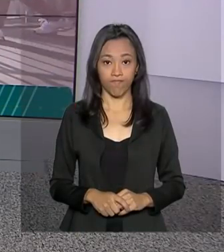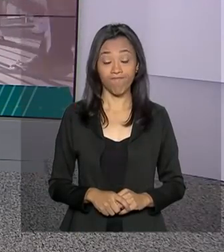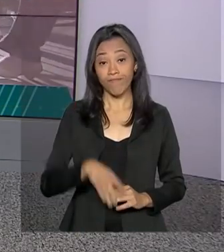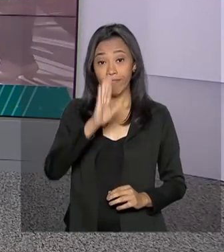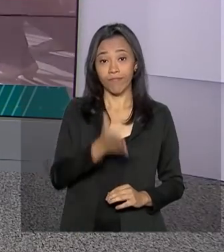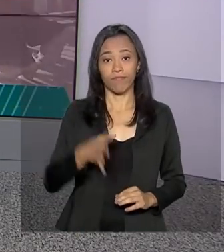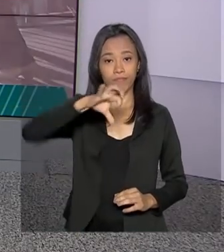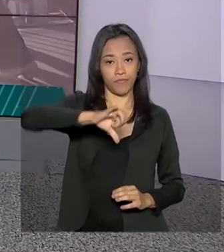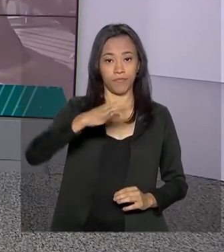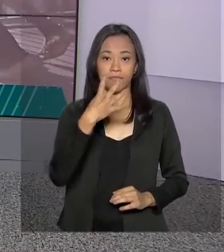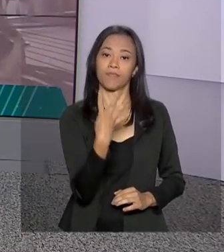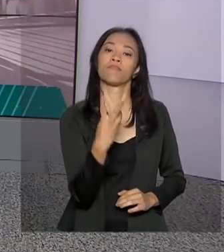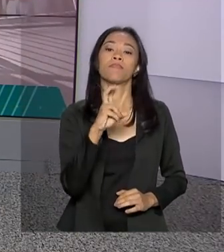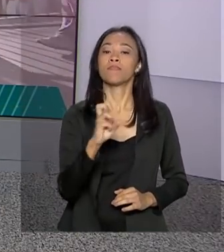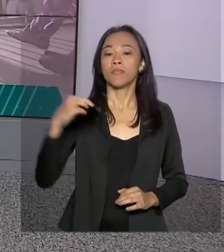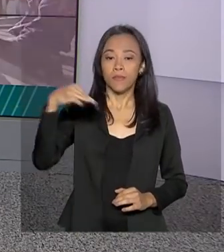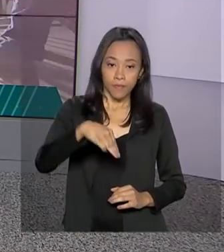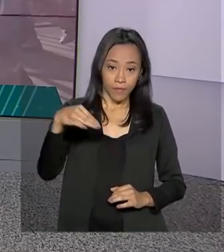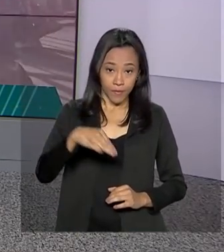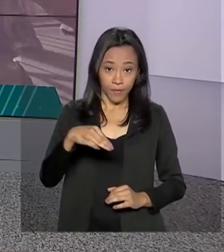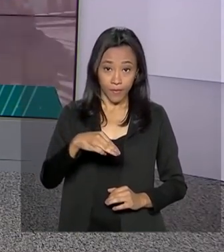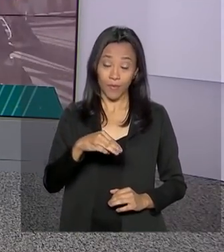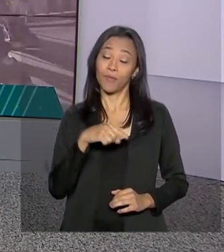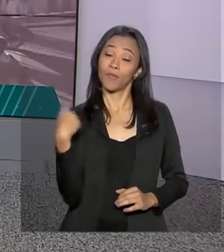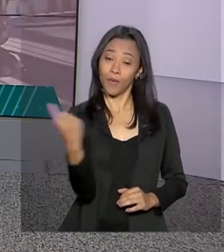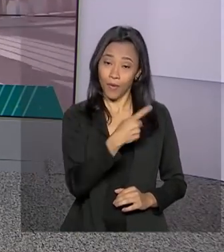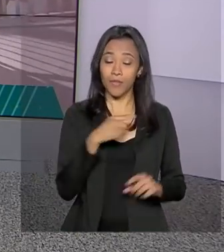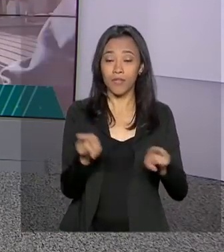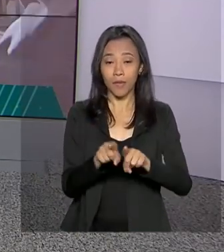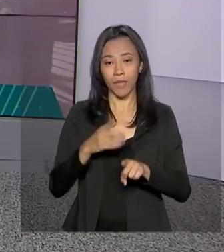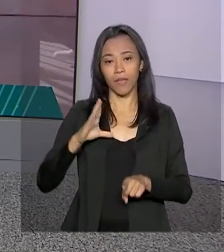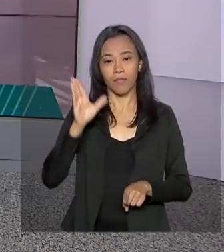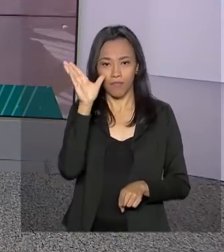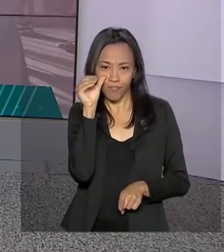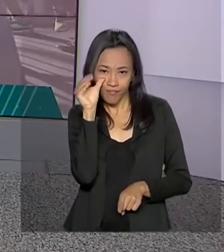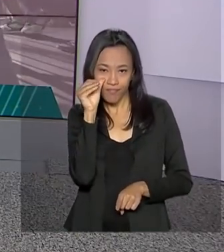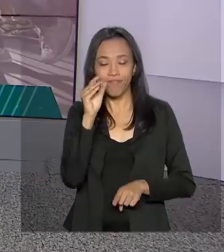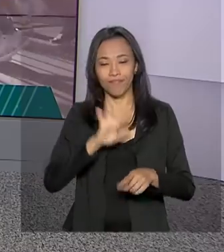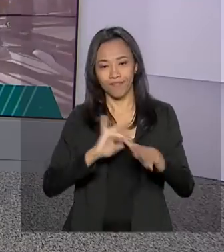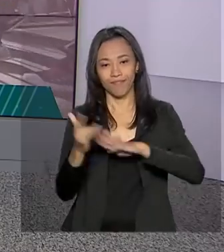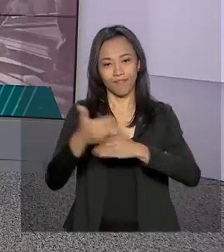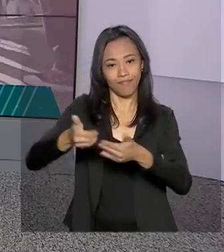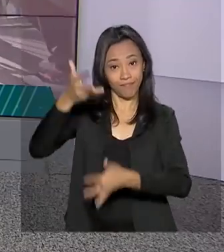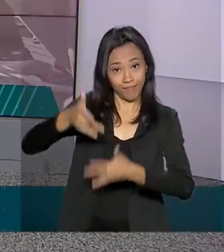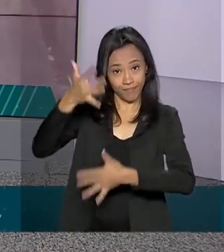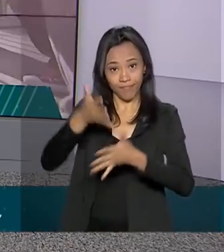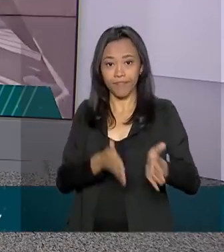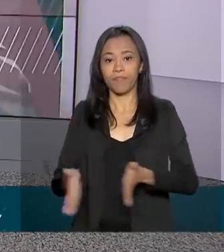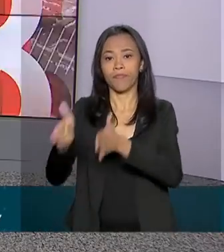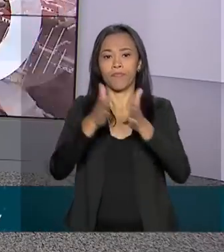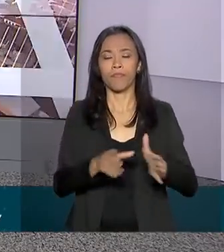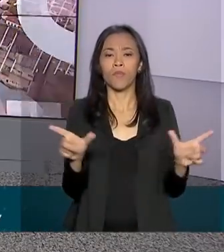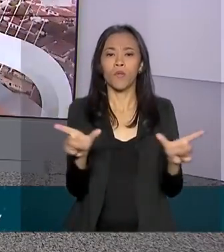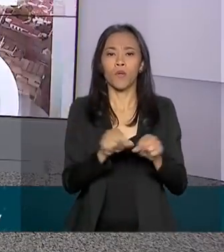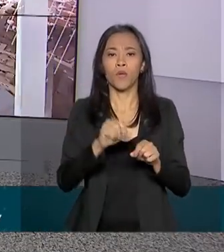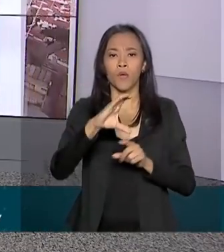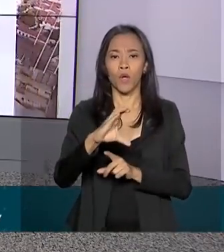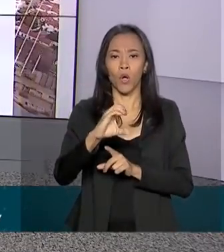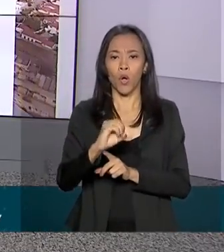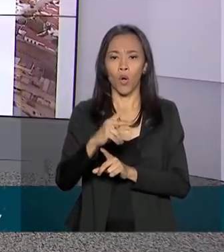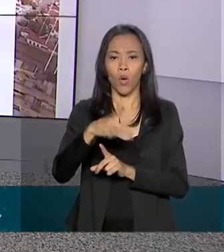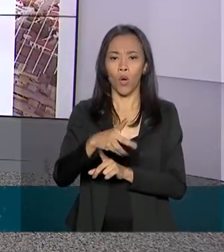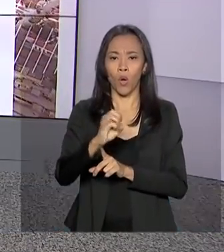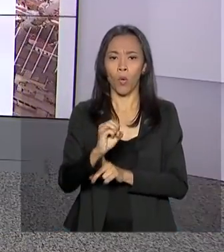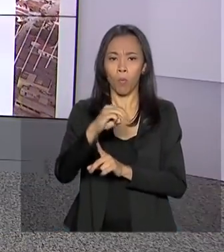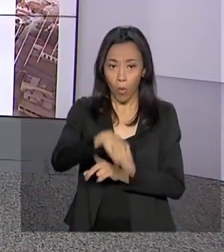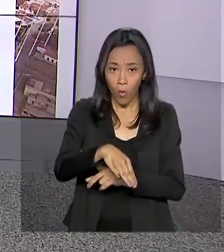São 9 horas e 45 minutos. Estamos ao vivo também pelas nossas redes sociais. O Copom manteve a taxa básica de